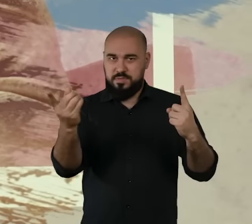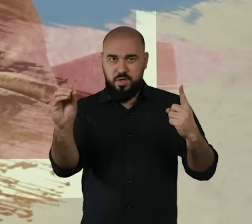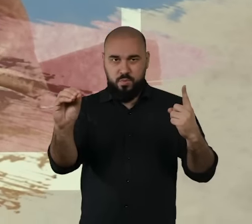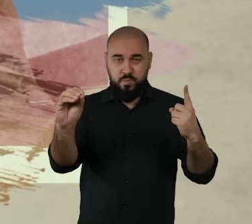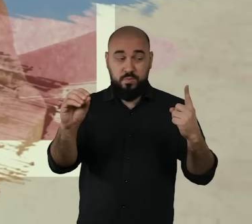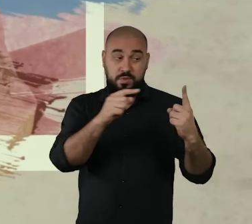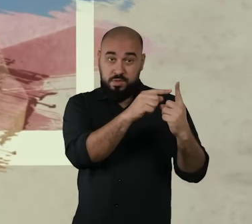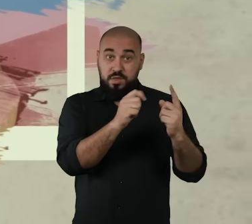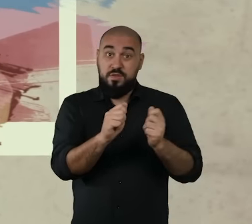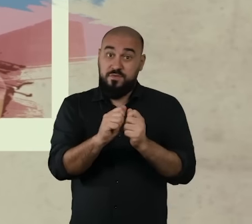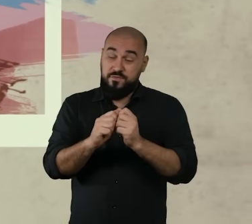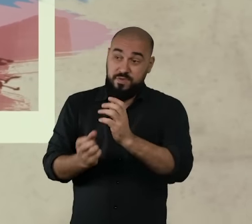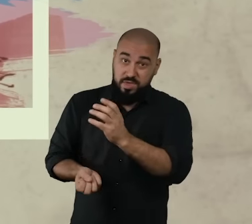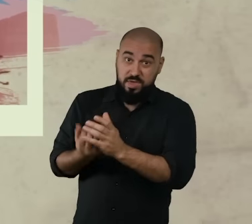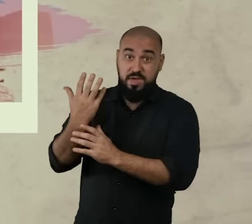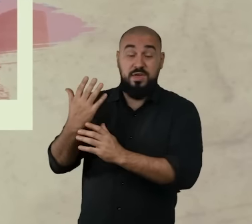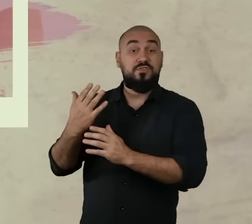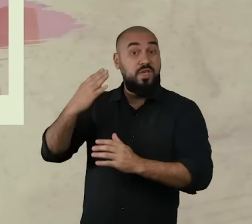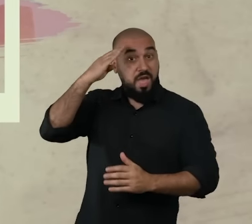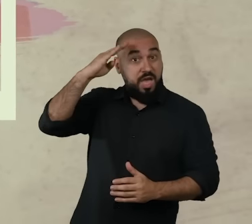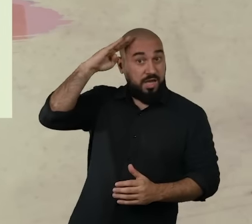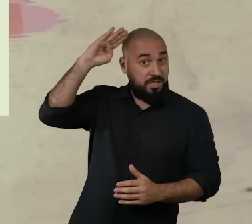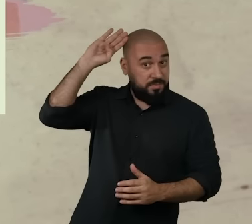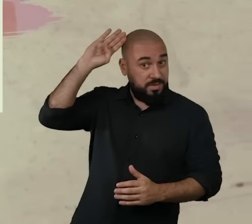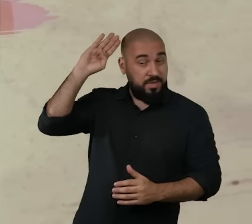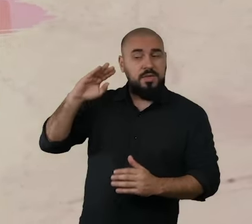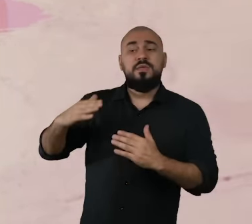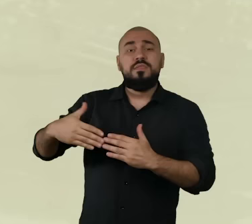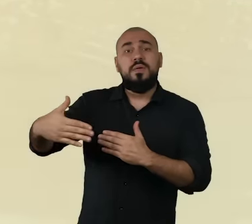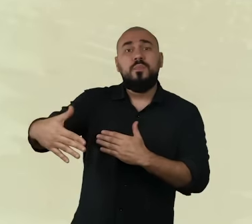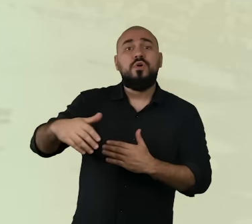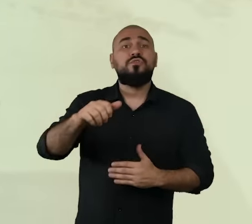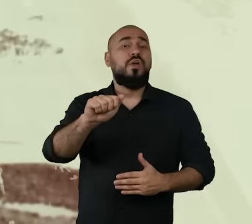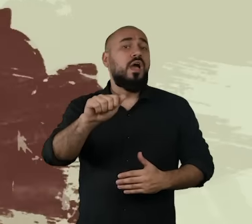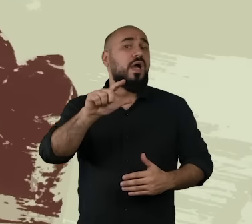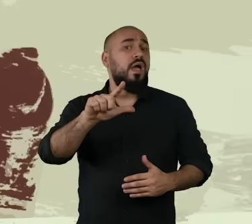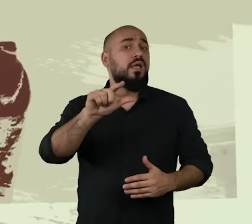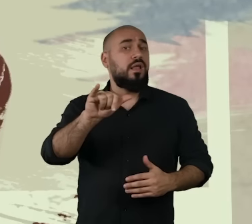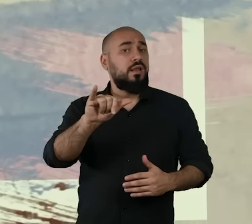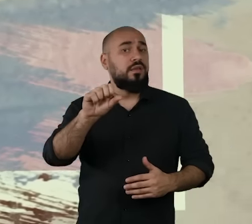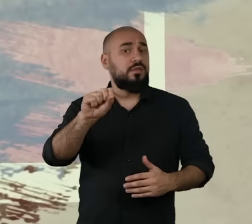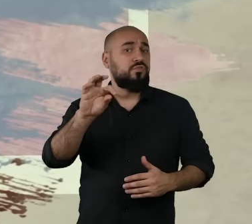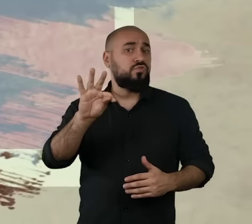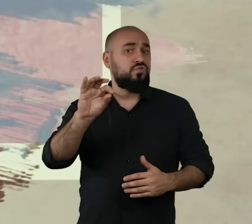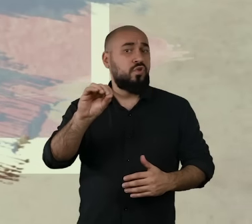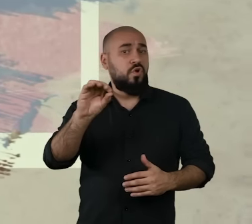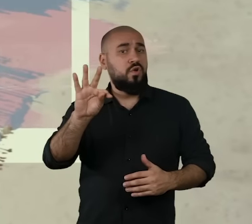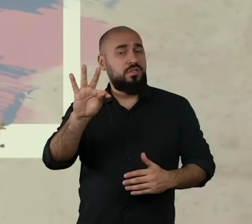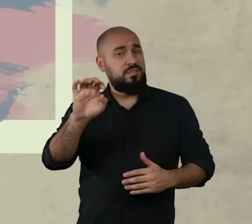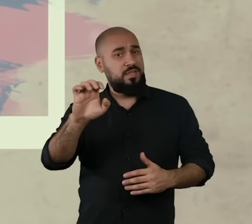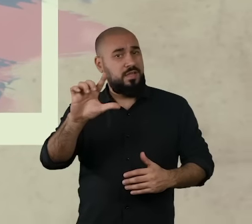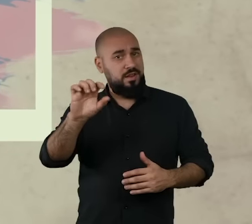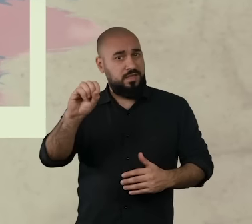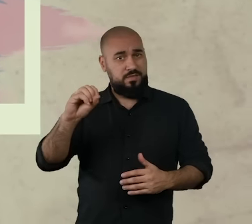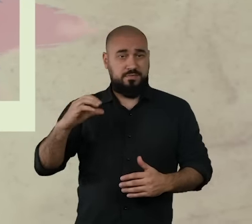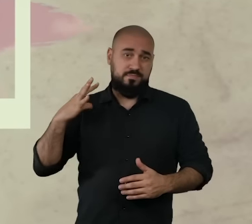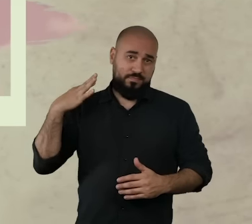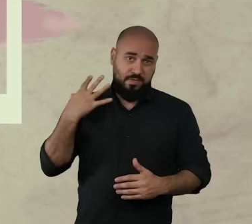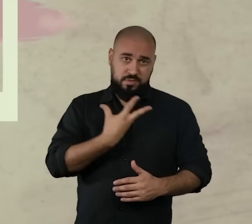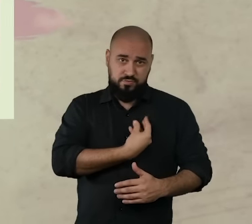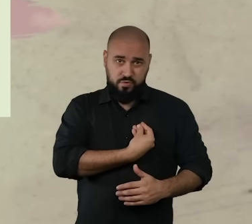a Academia. E, depois de Platão, veio Aristóteles, fundando o Liceu com uma nova forma de ensino